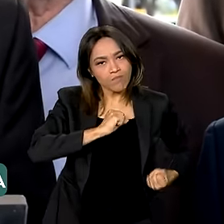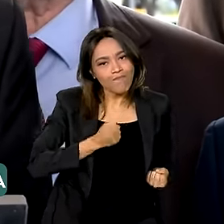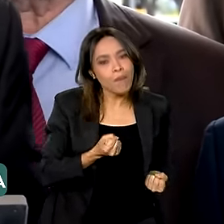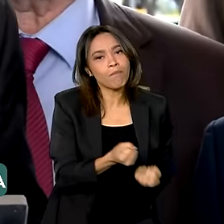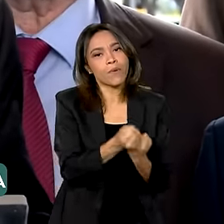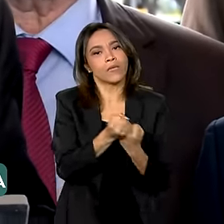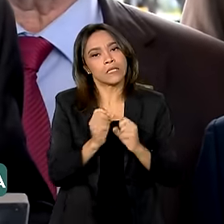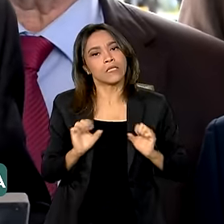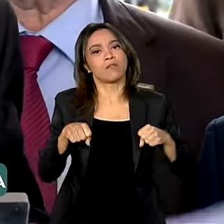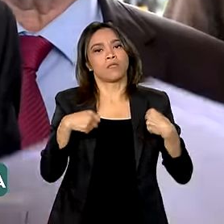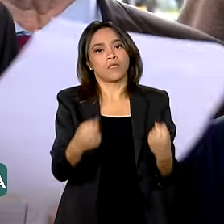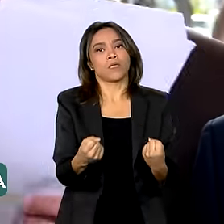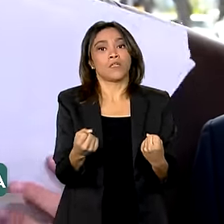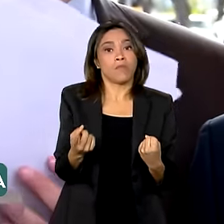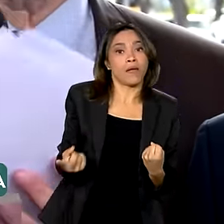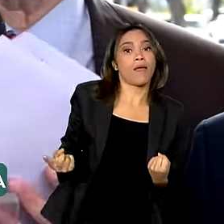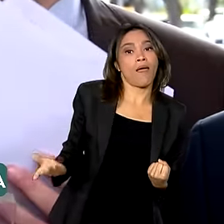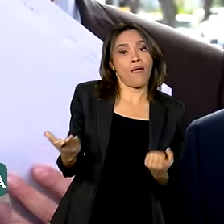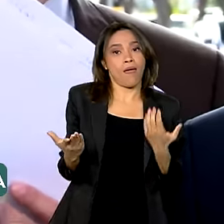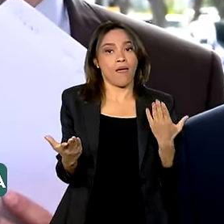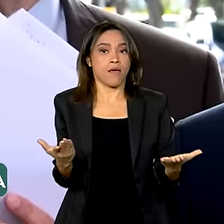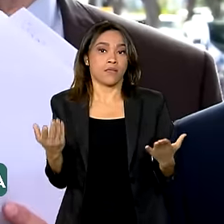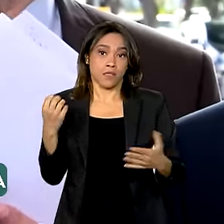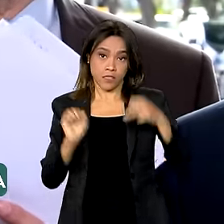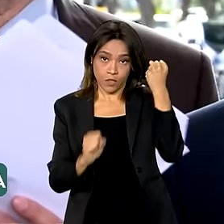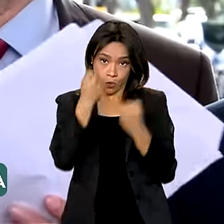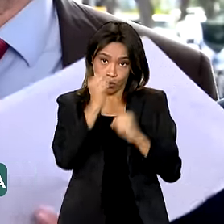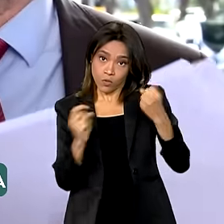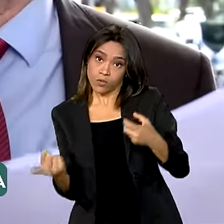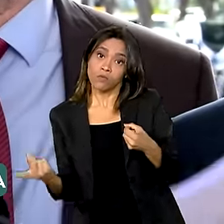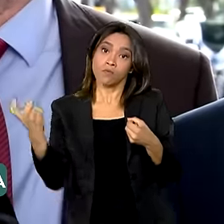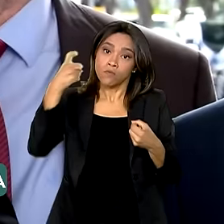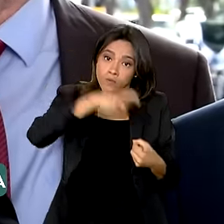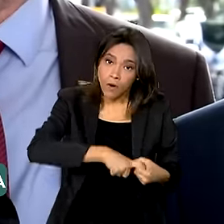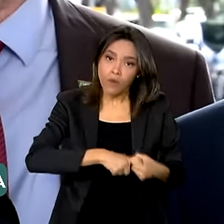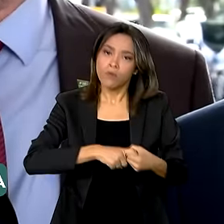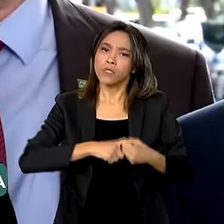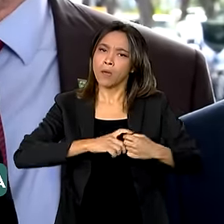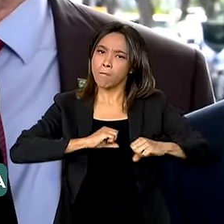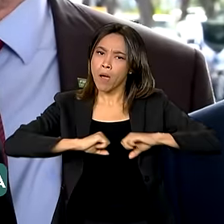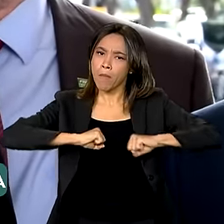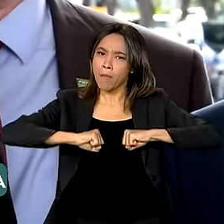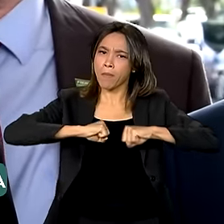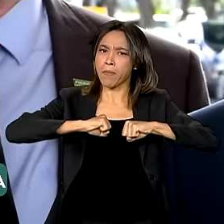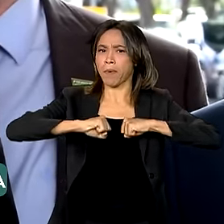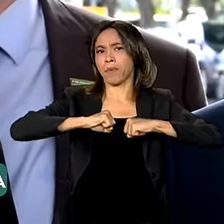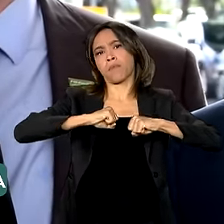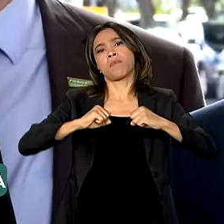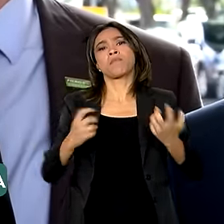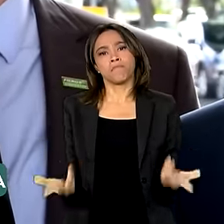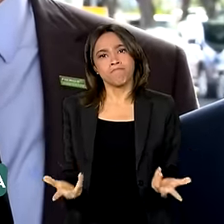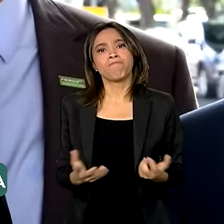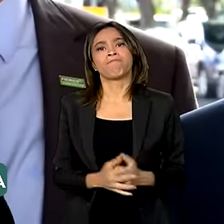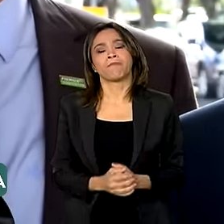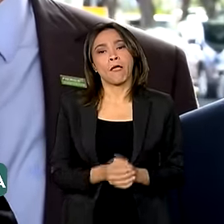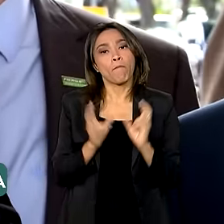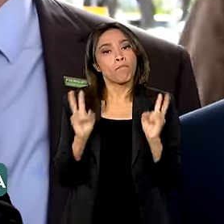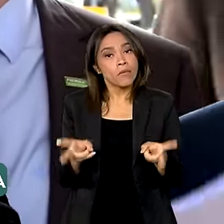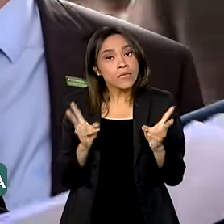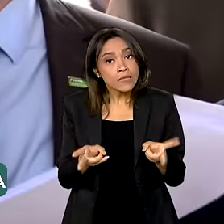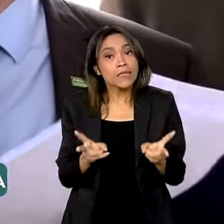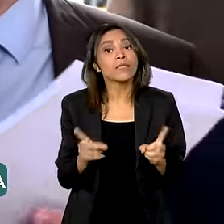recuperar a atividade da indústria e manter